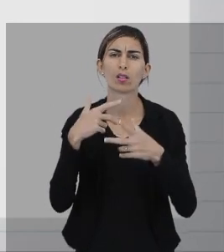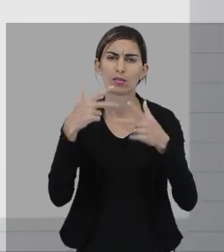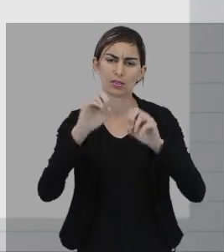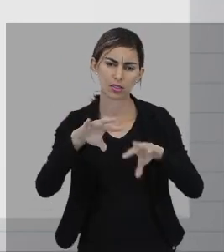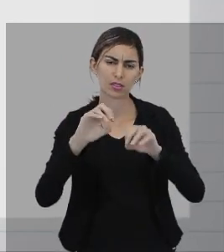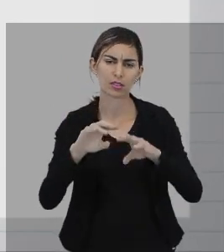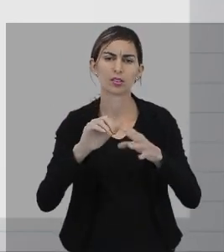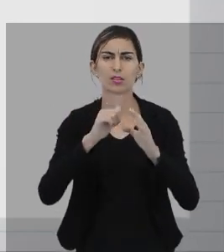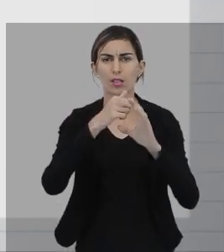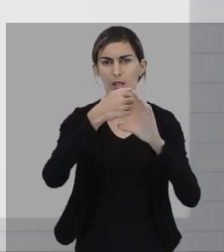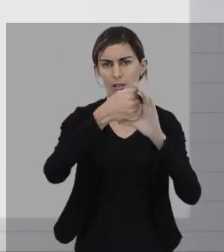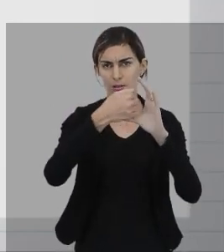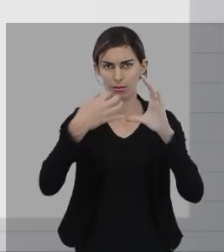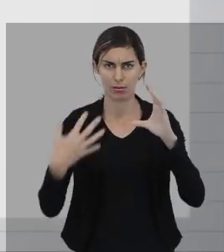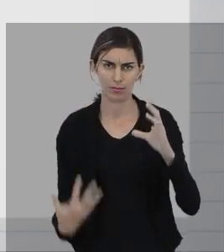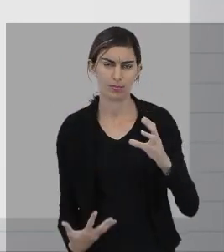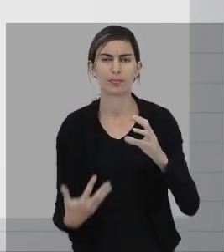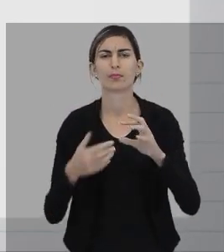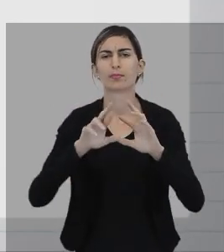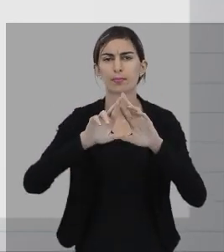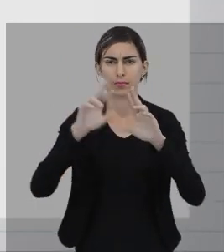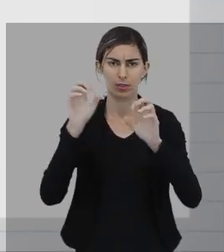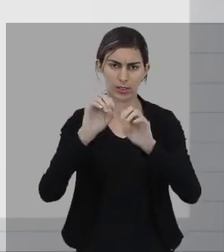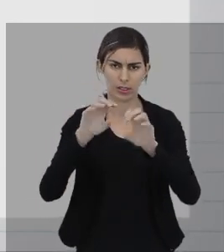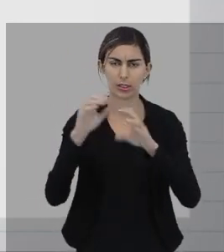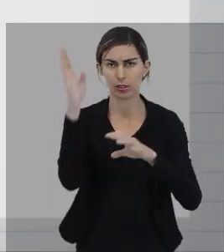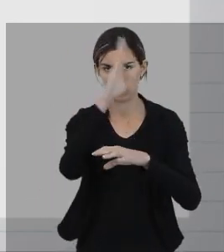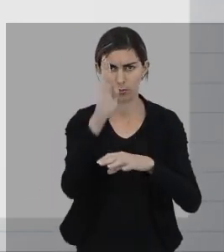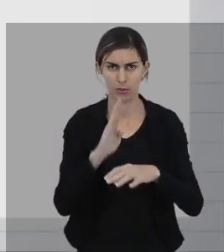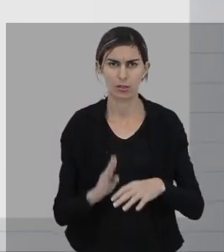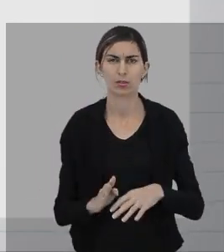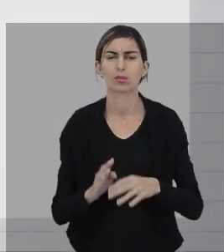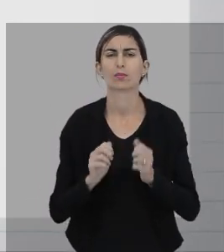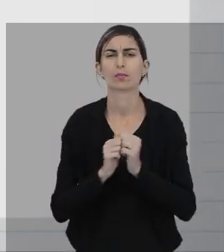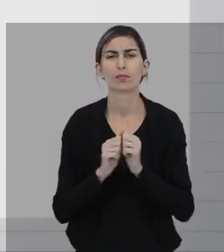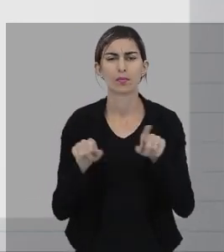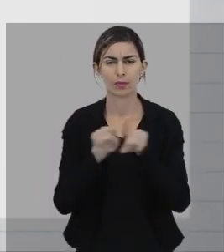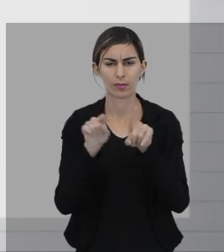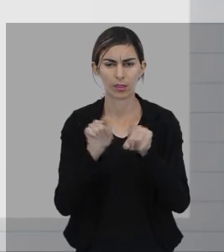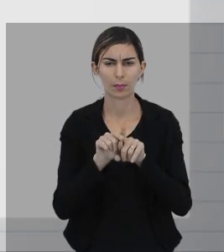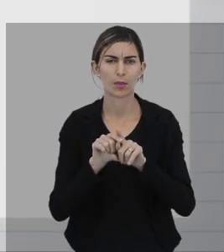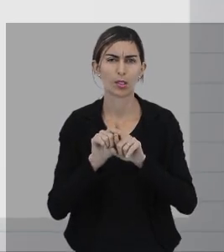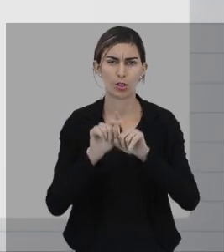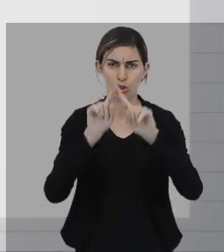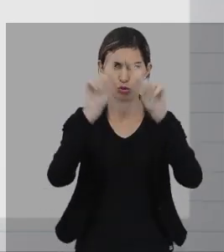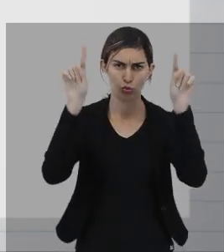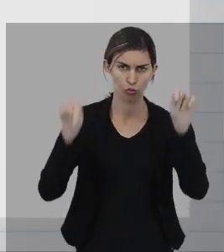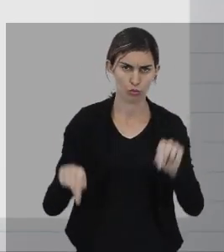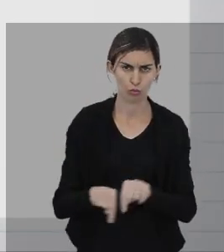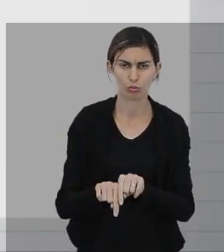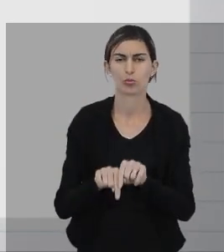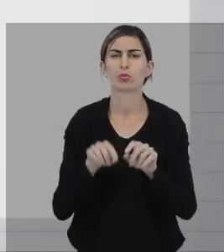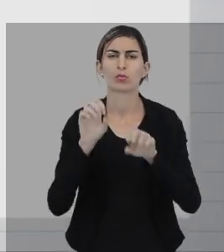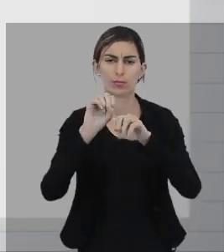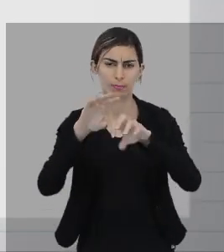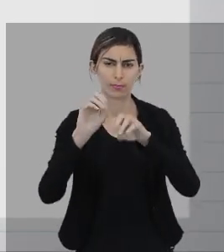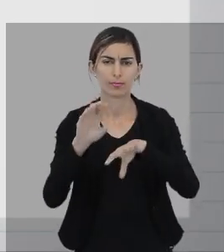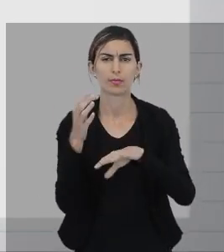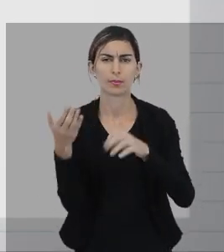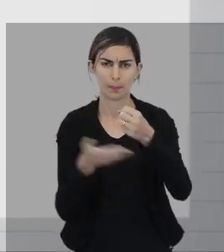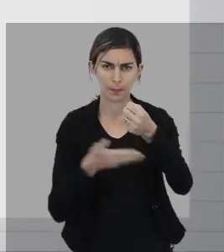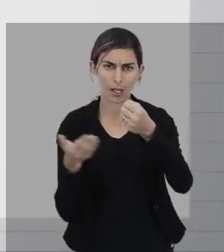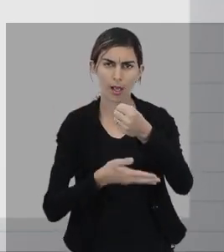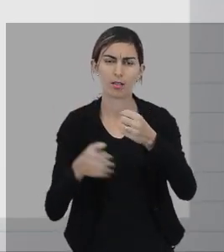alguns aspectos da história da educação brasileira? Tudo está também a estrutura da educação básica do